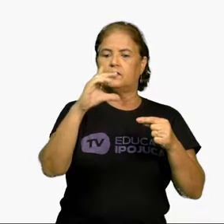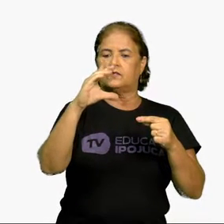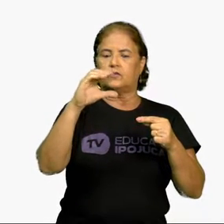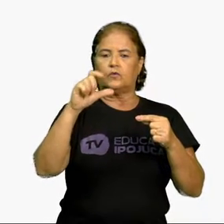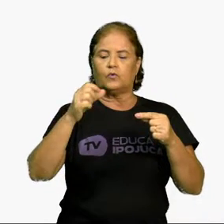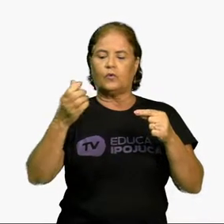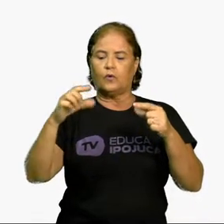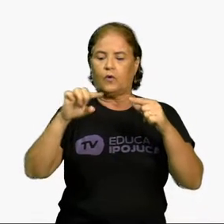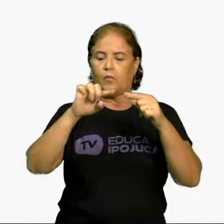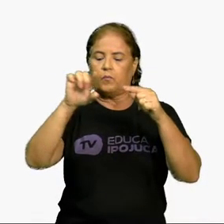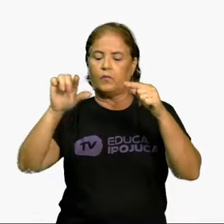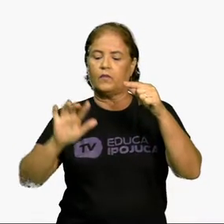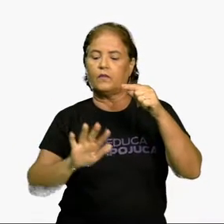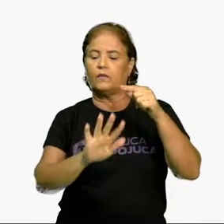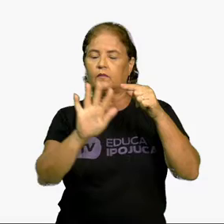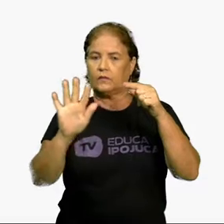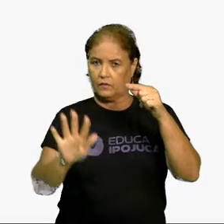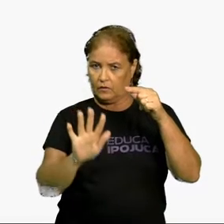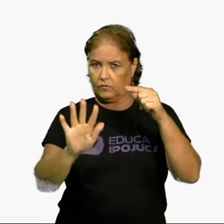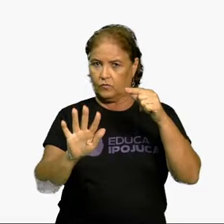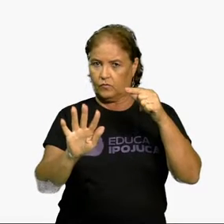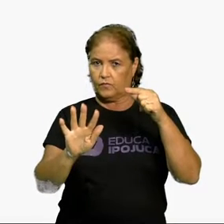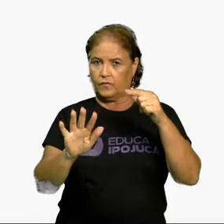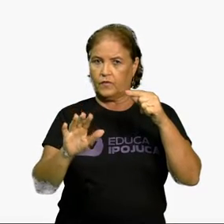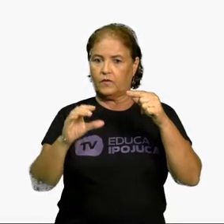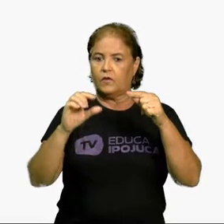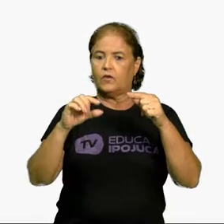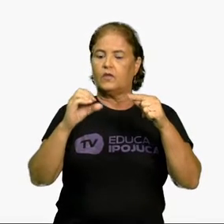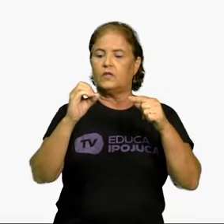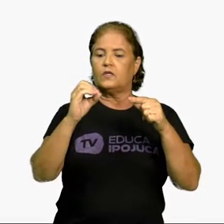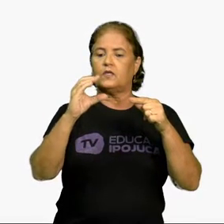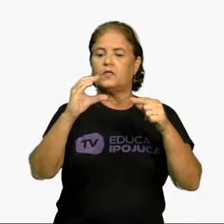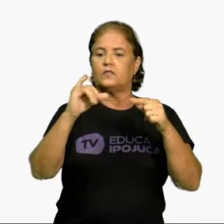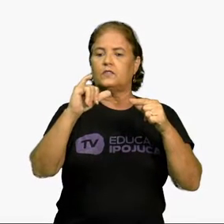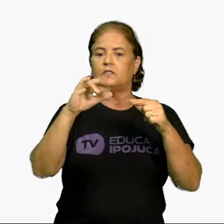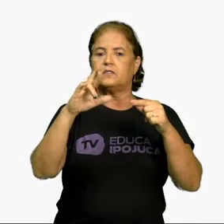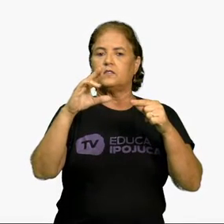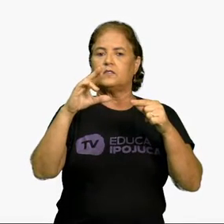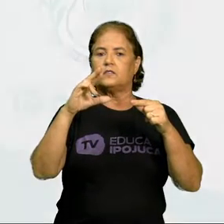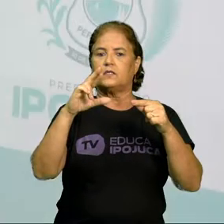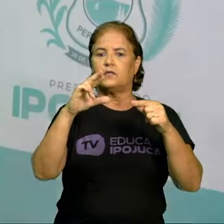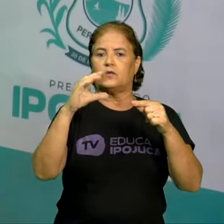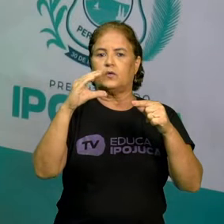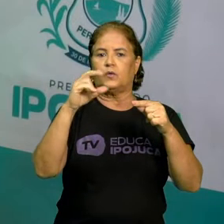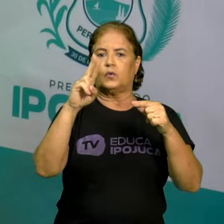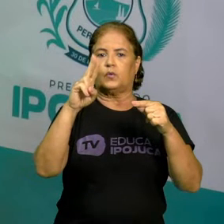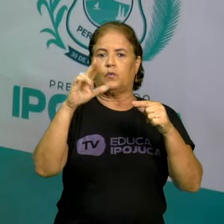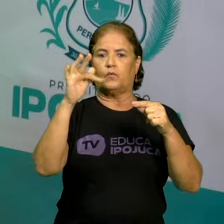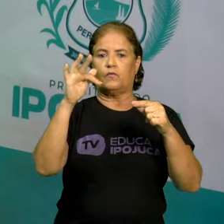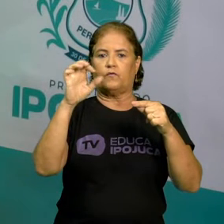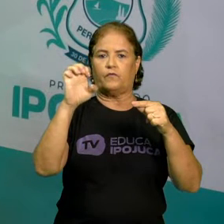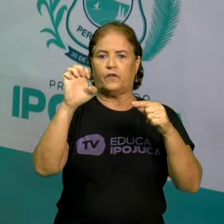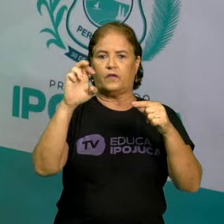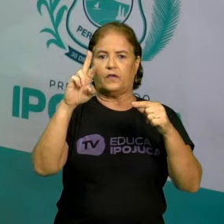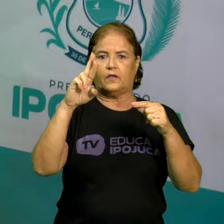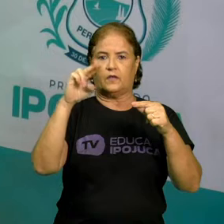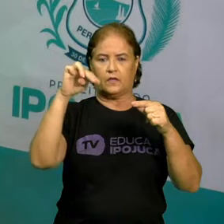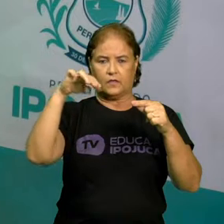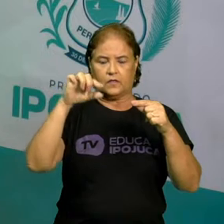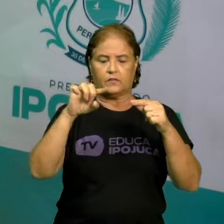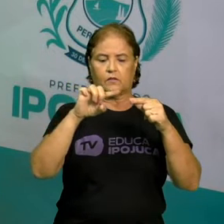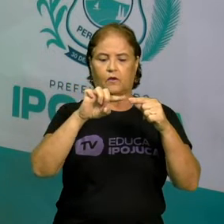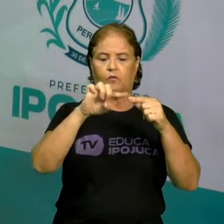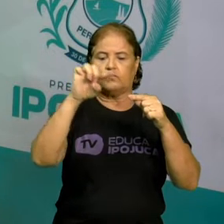é a área. Circunferência é o contorno vermelho. E o que Arquimedes descobriu? Ele descobriu que o